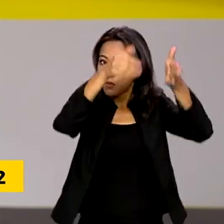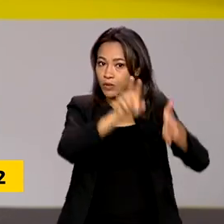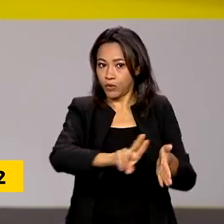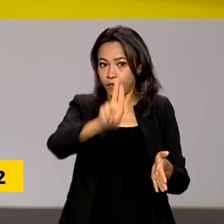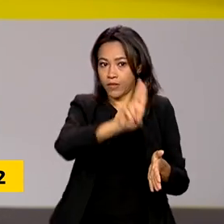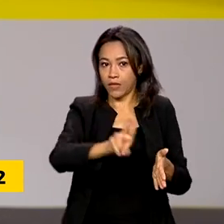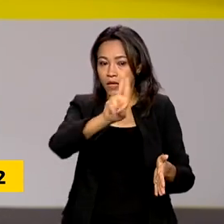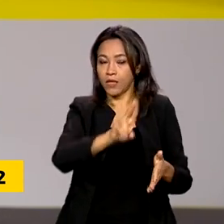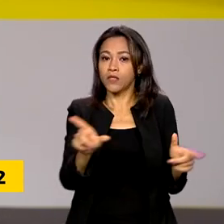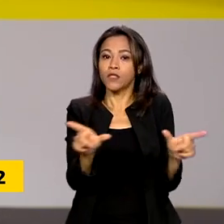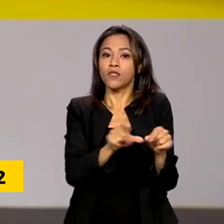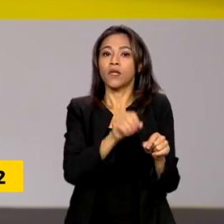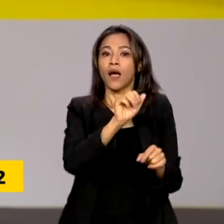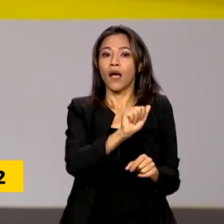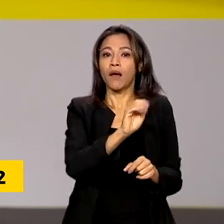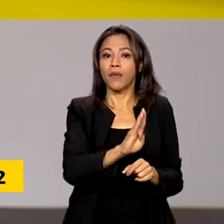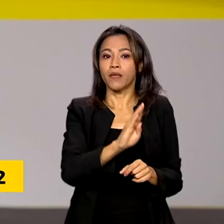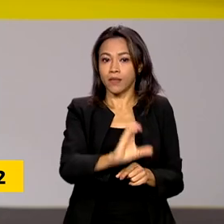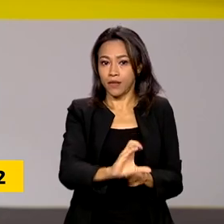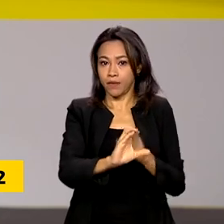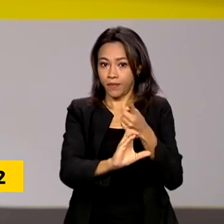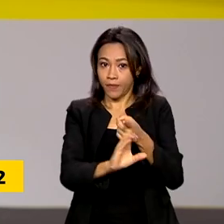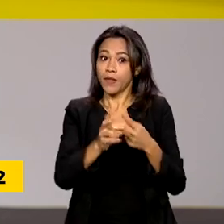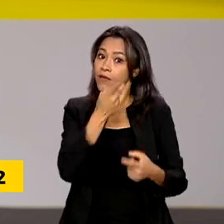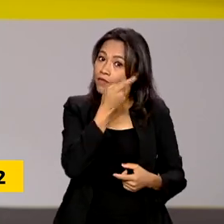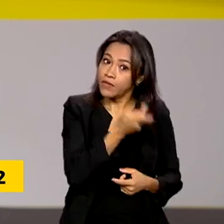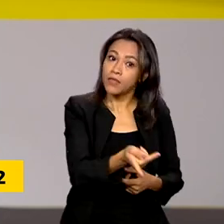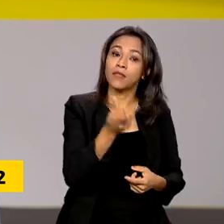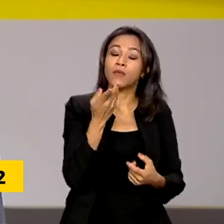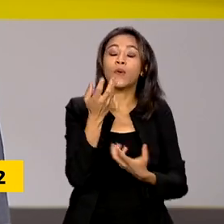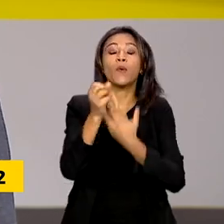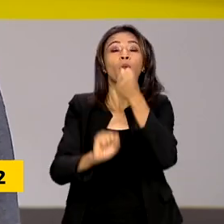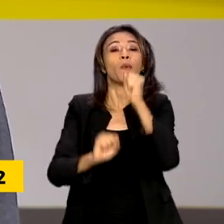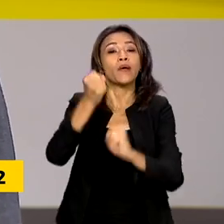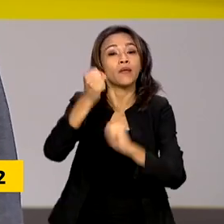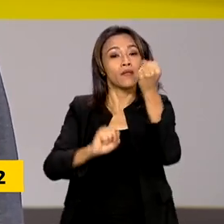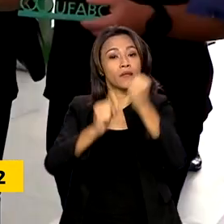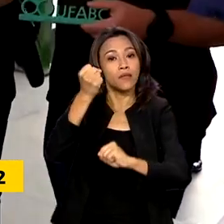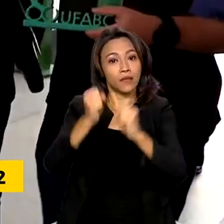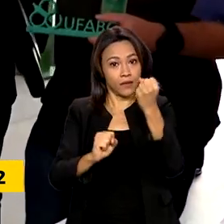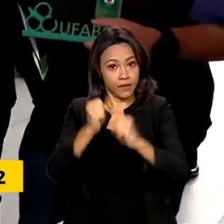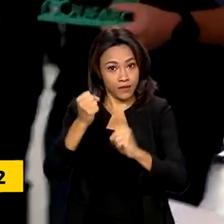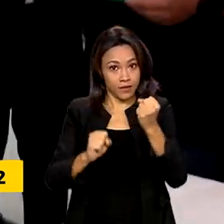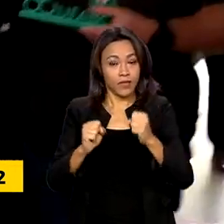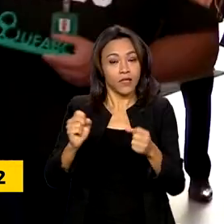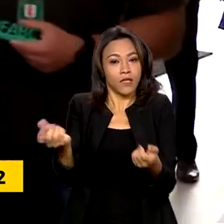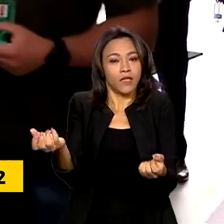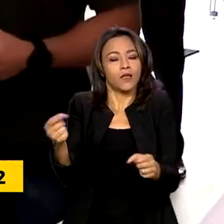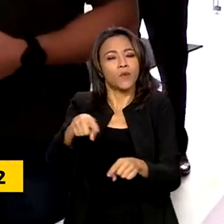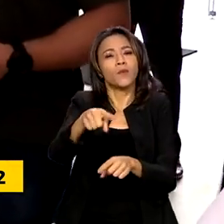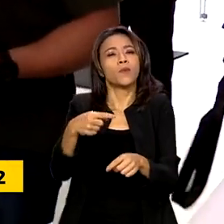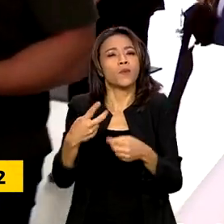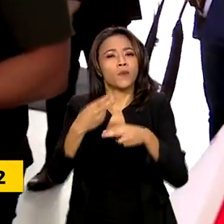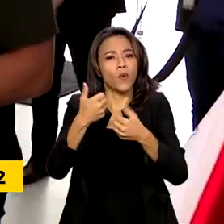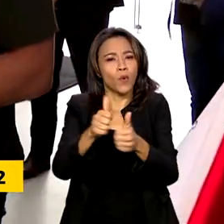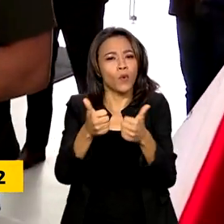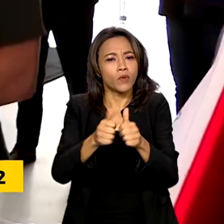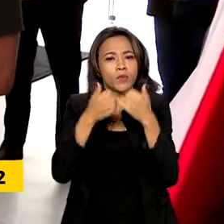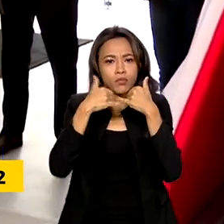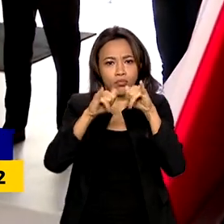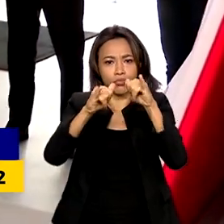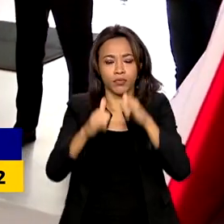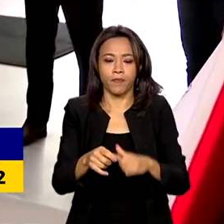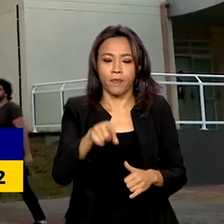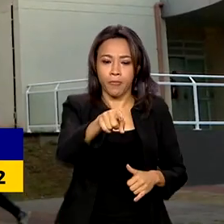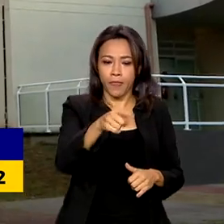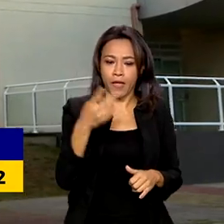visitou instalações da empresa Eletra, fabricante de ônibus elétricos. A visita a São Bernardo do Campo